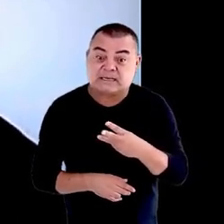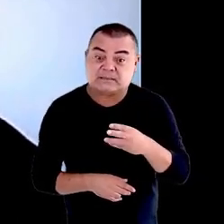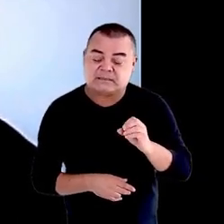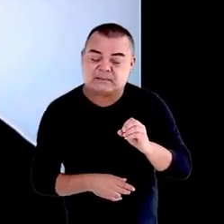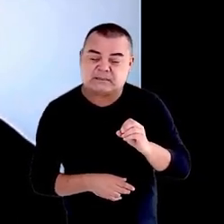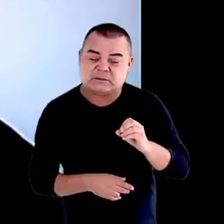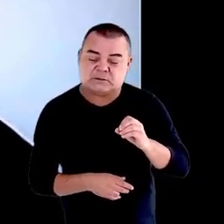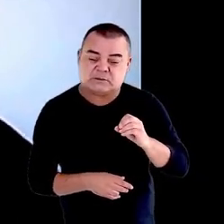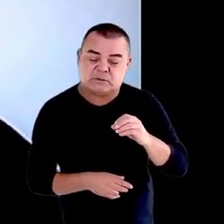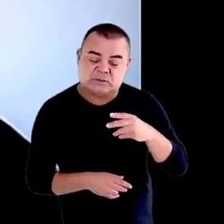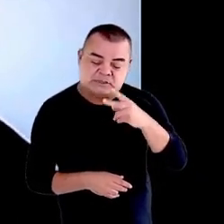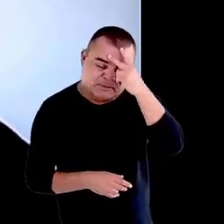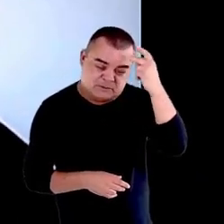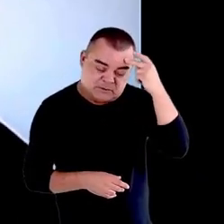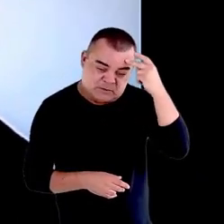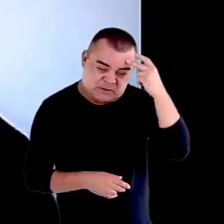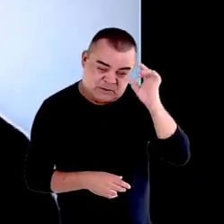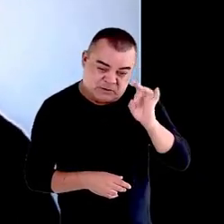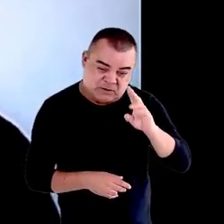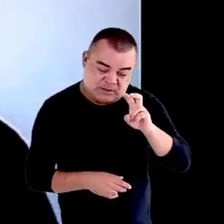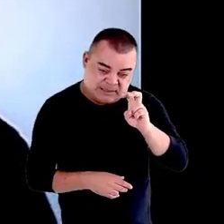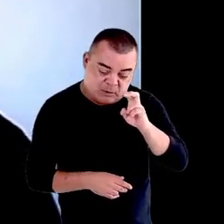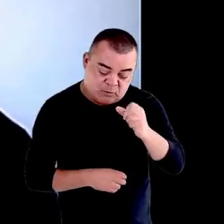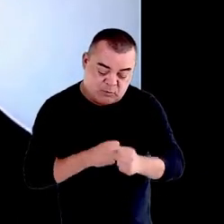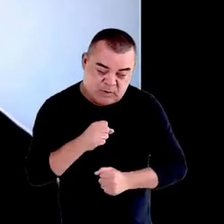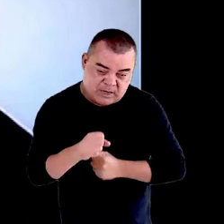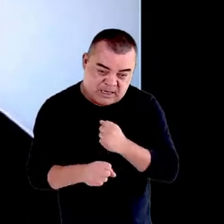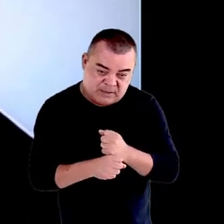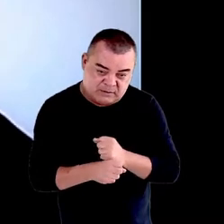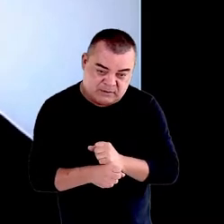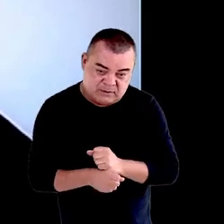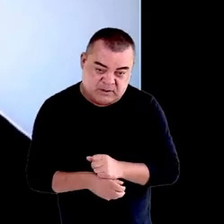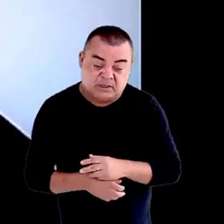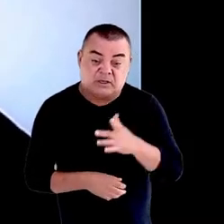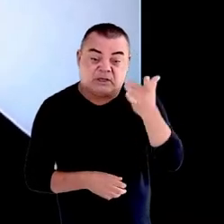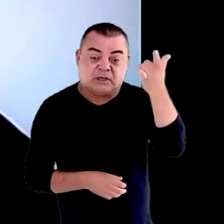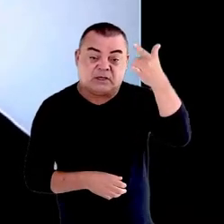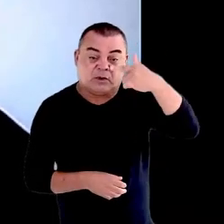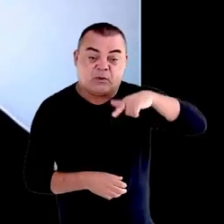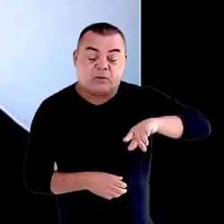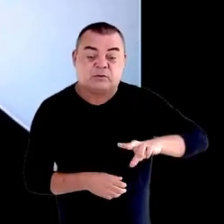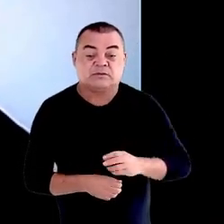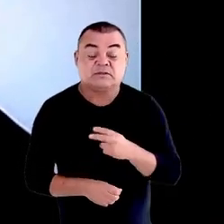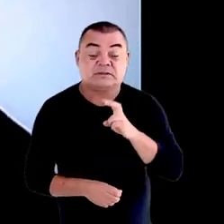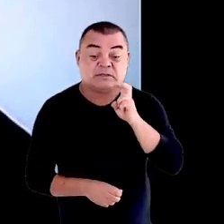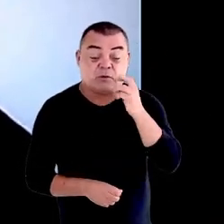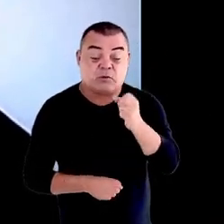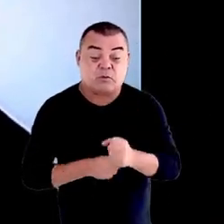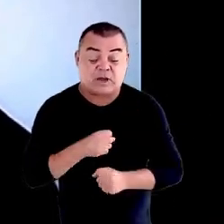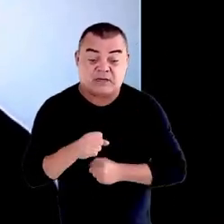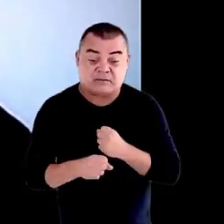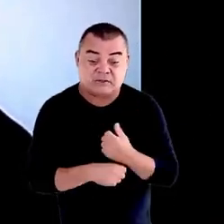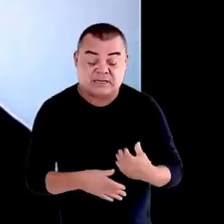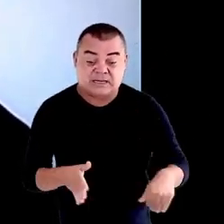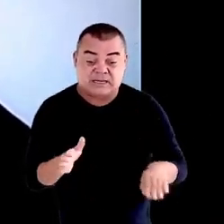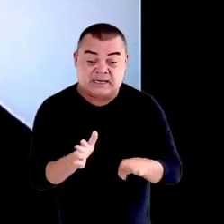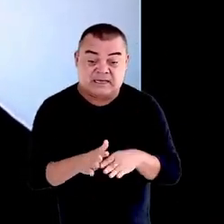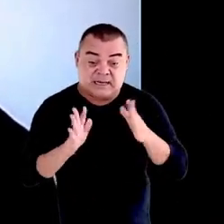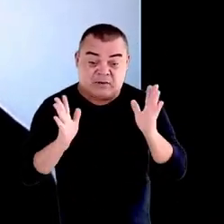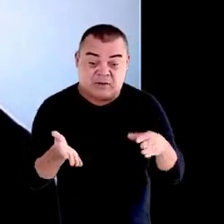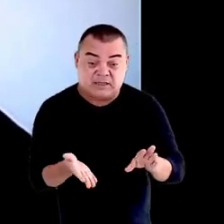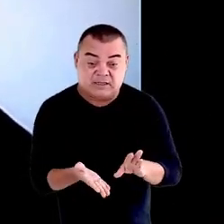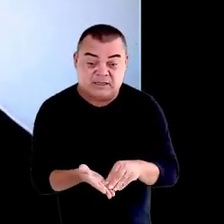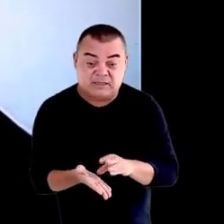somente em cinco anos. Em outros cinco anos, chegando agora, dados